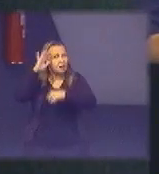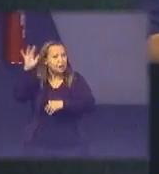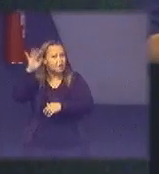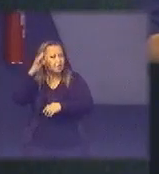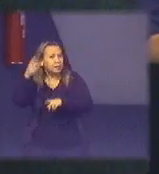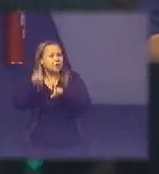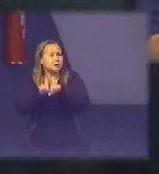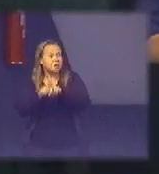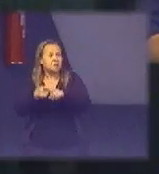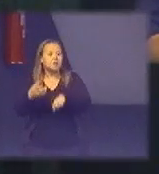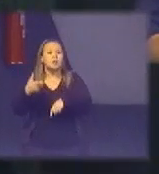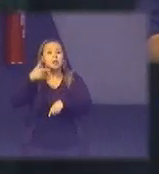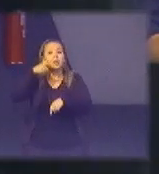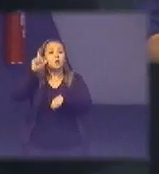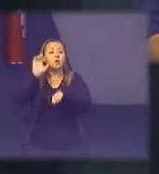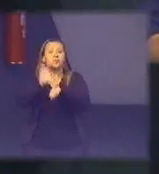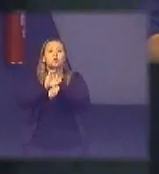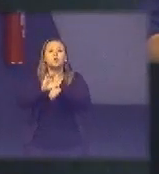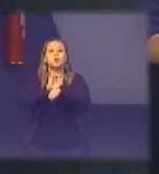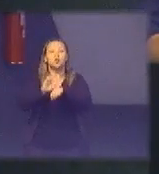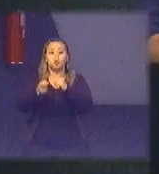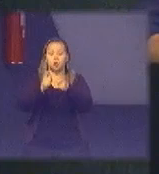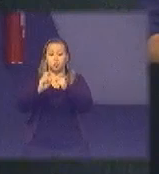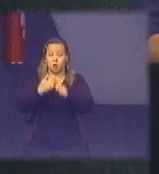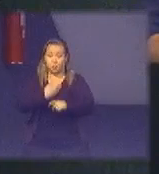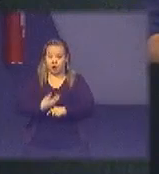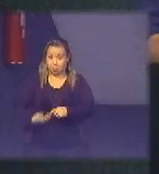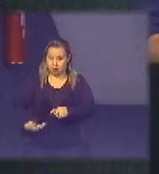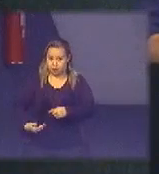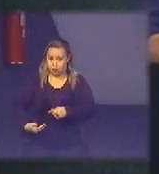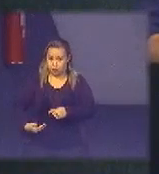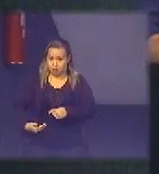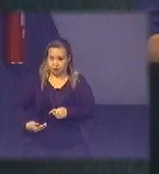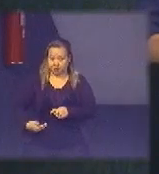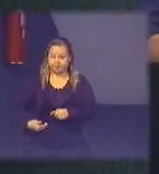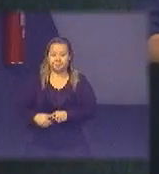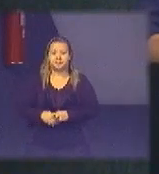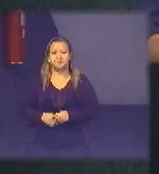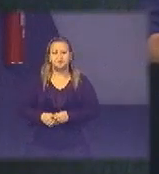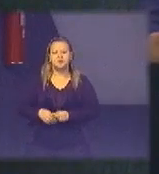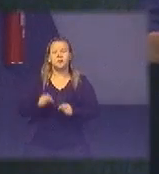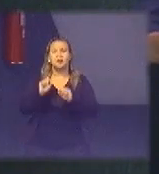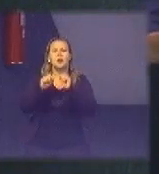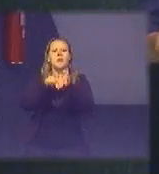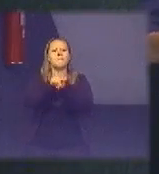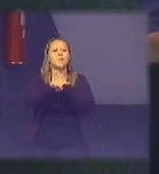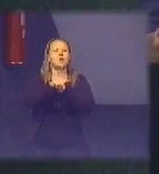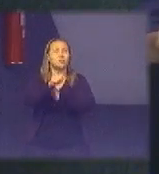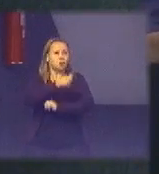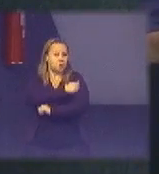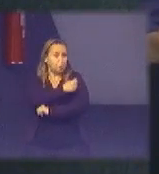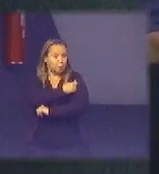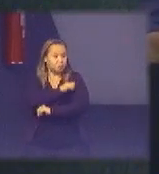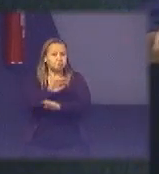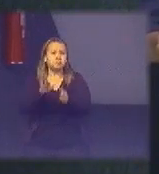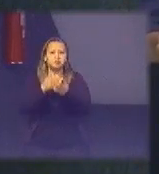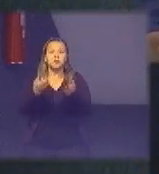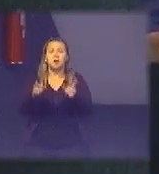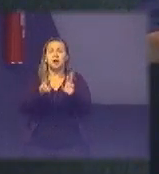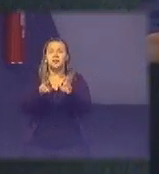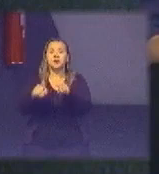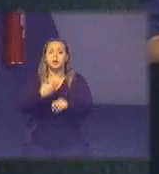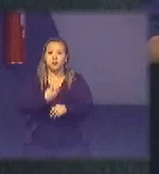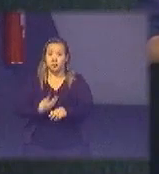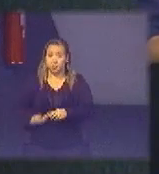sobre governança pública e aí uma aluna perguntou para mim falou assim Renato qual que é a diferença em si entre governança